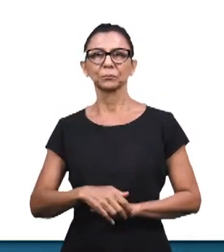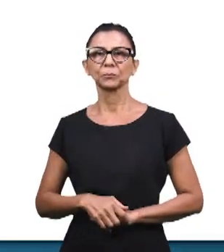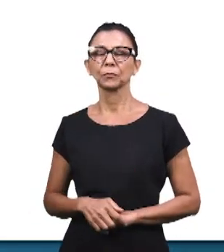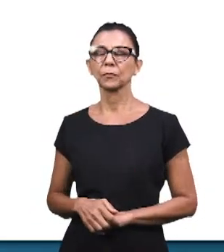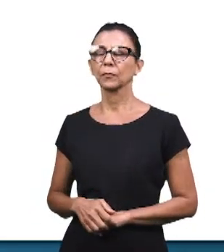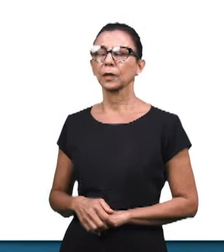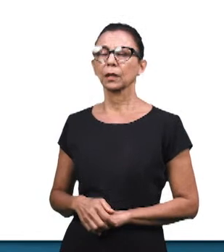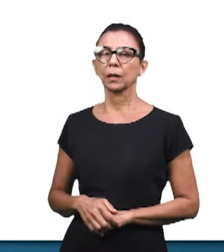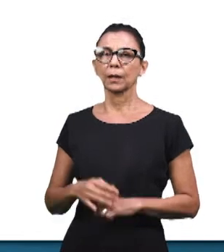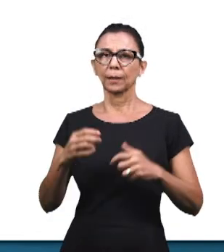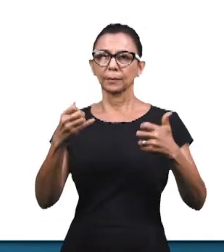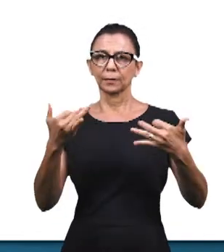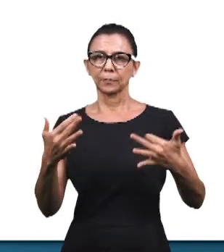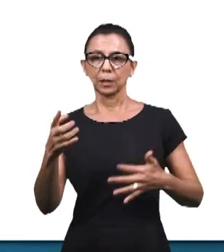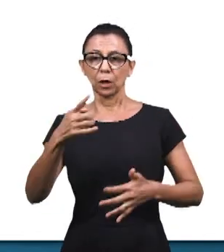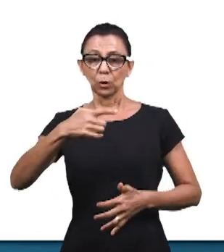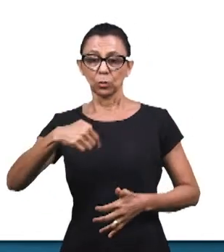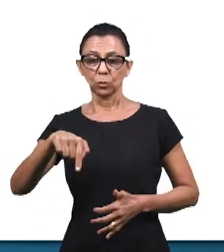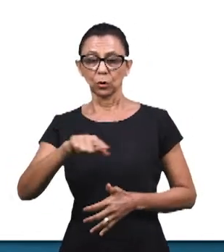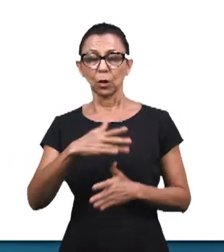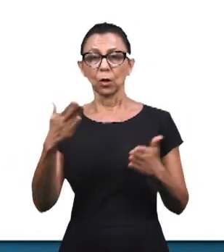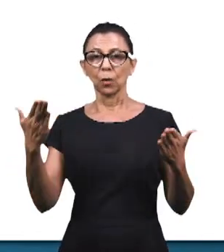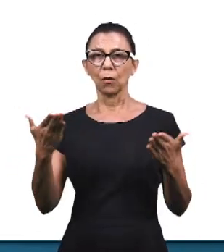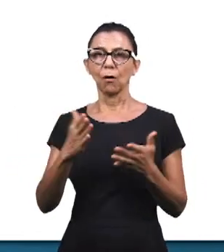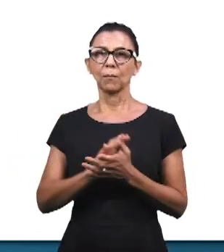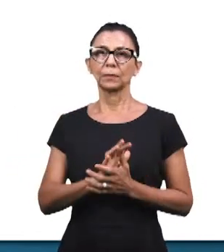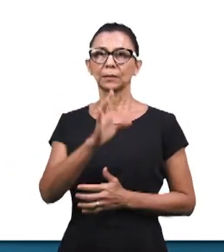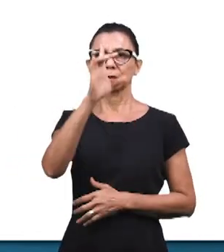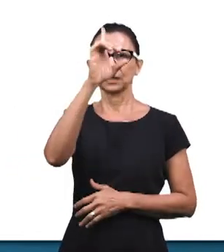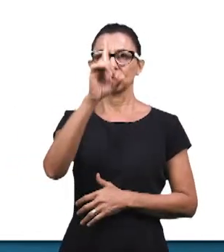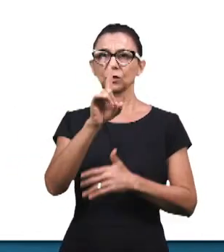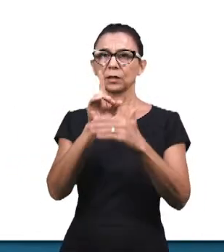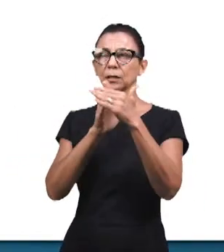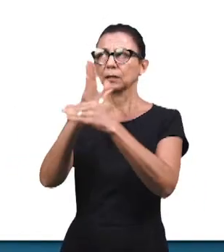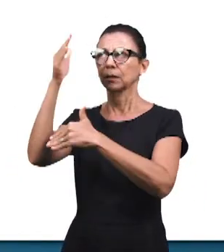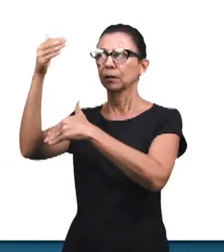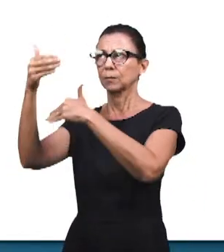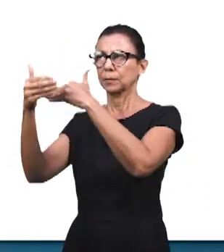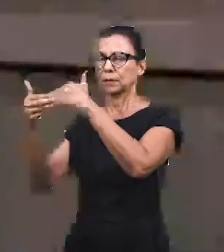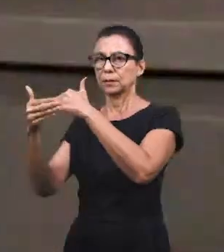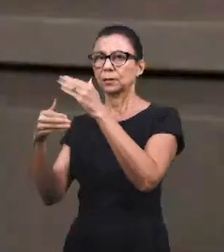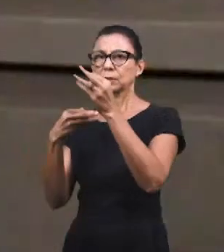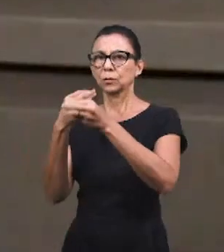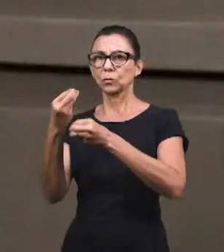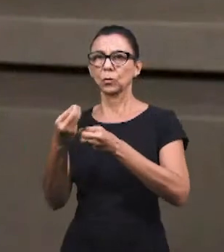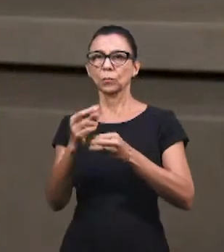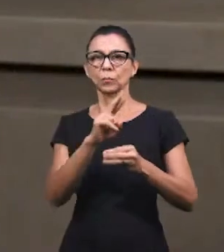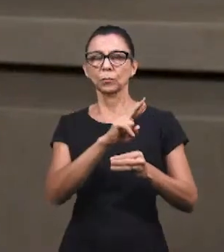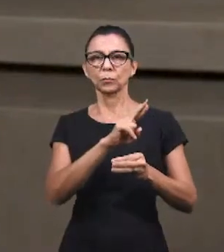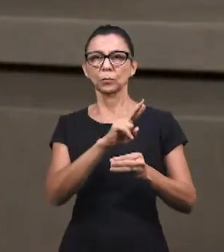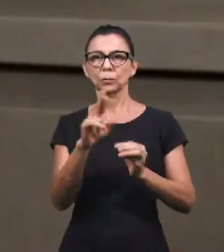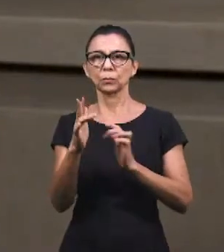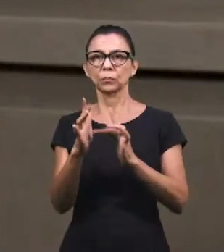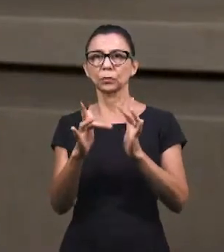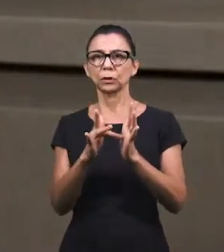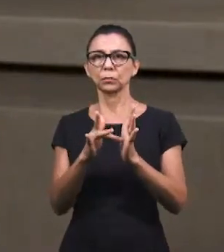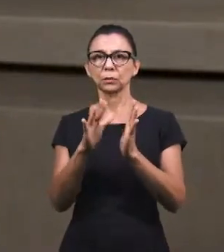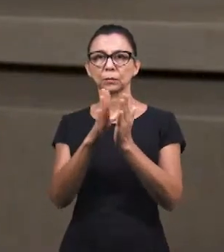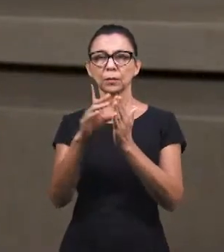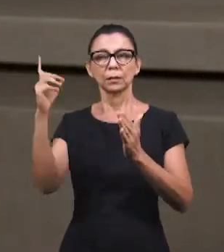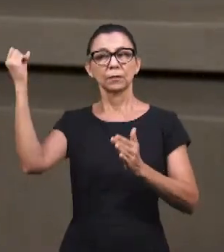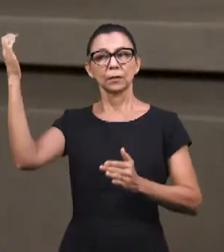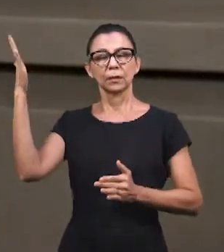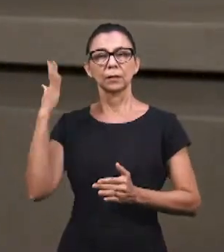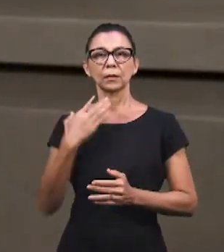que está além do véu, que é a palavra revelada. Muito bem, a irmã Sandra